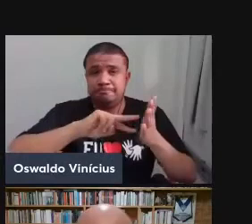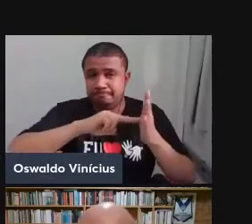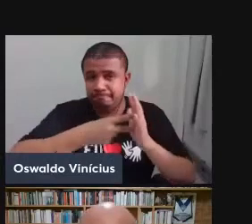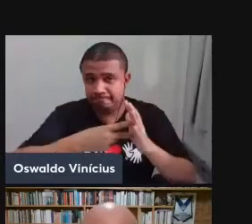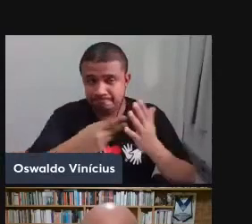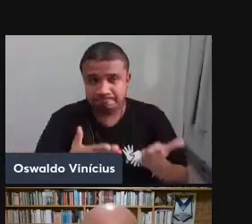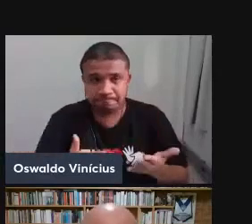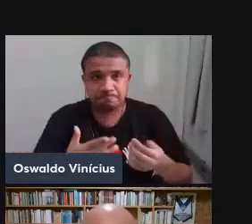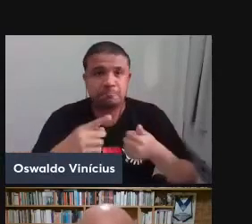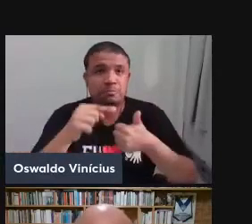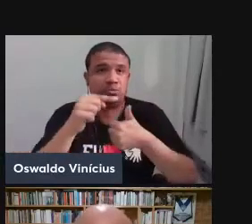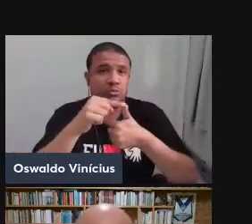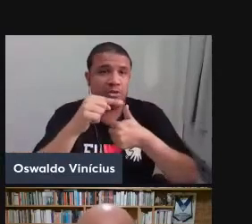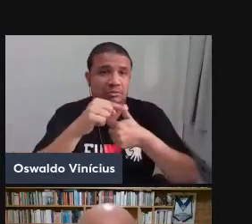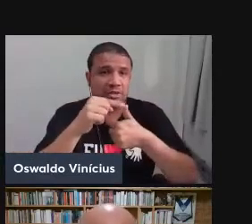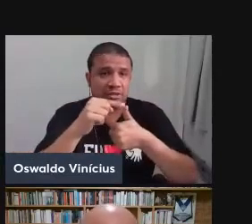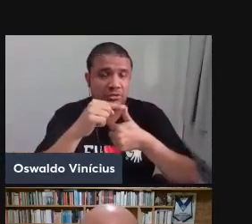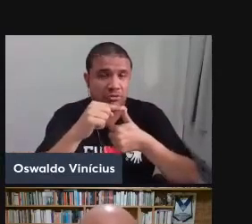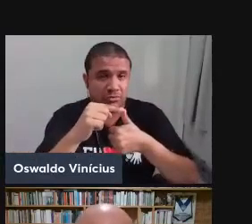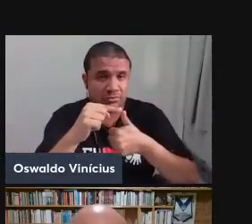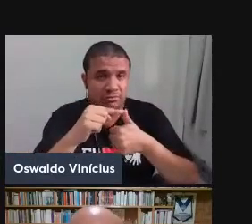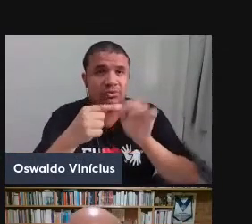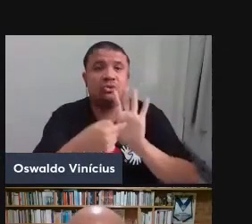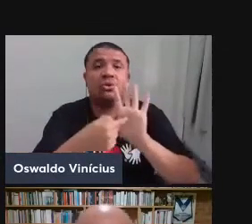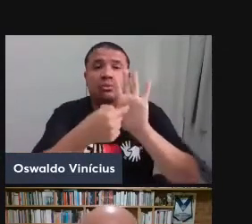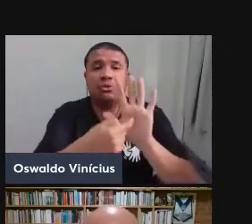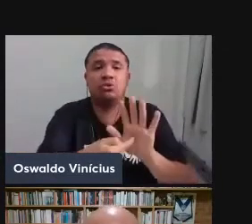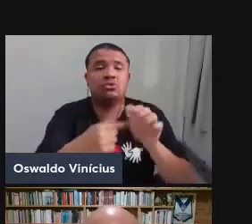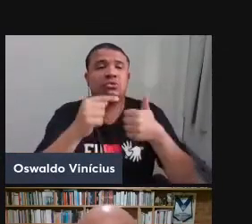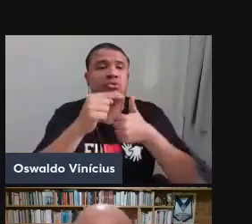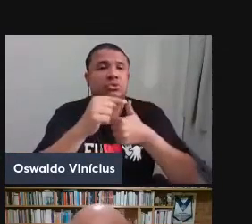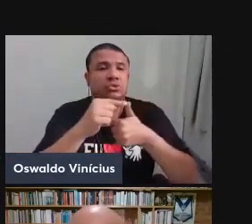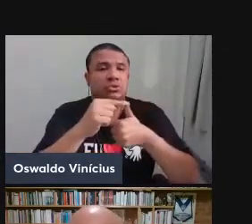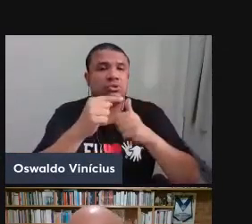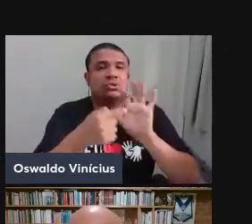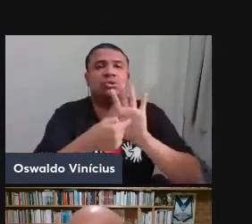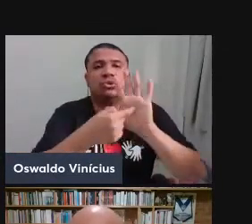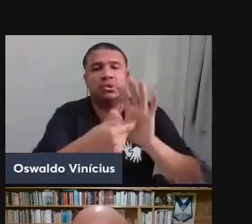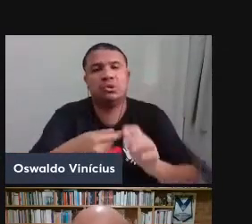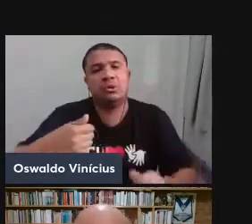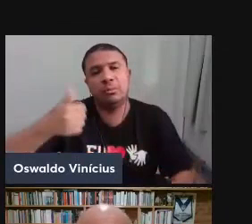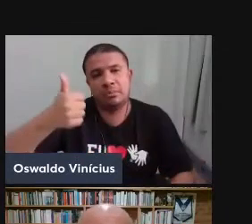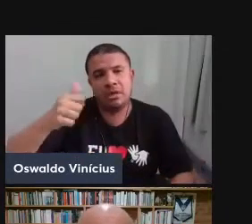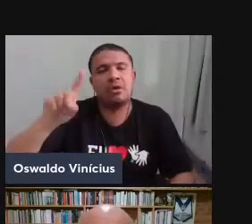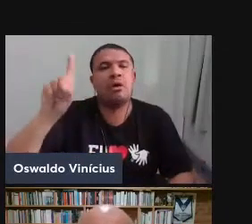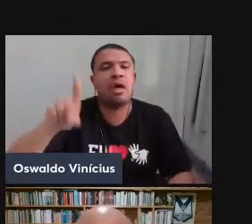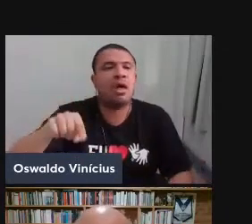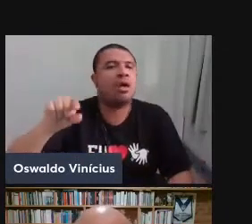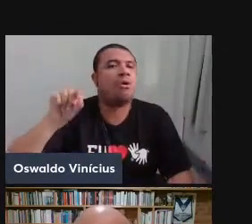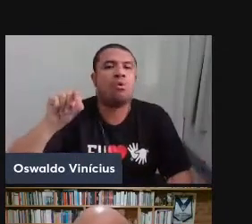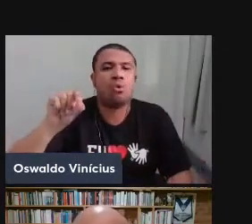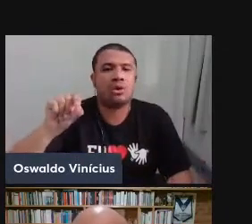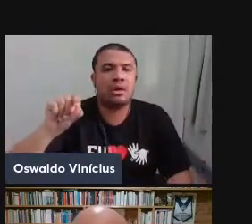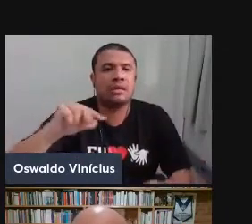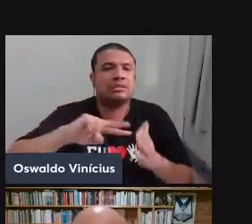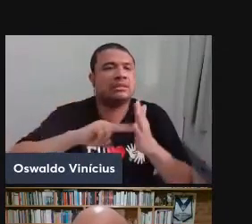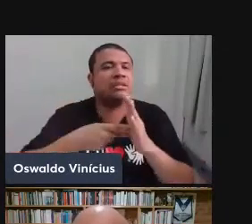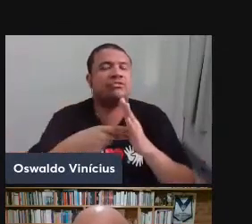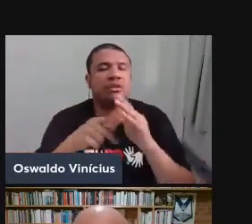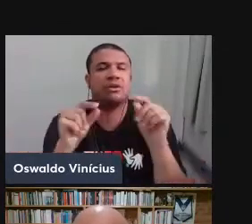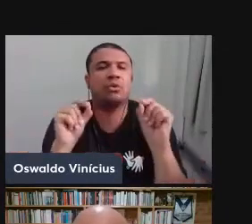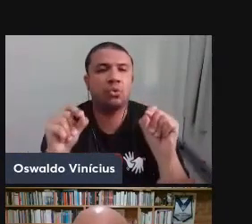O primeiro sentido que eu destaco, desses nove, destacando cinco, o primeiro deles, que conjurar significa